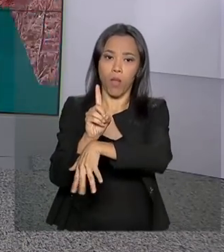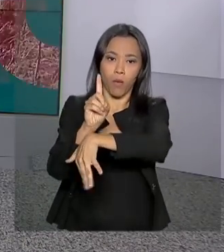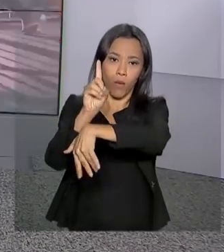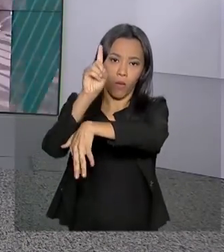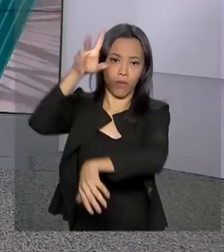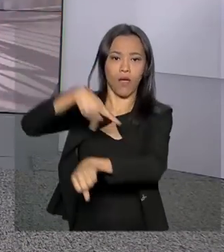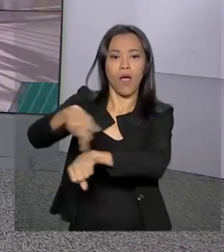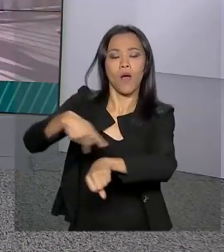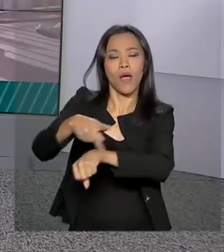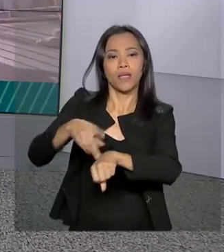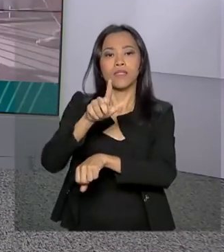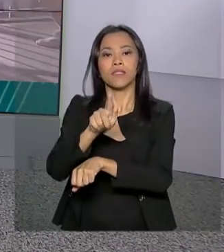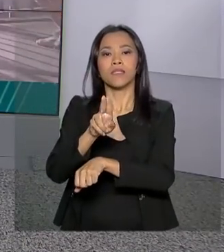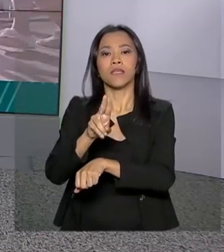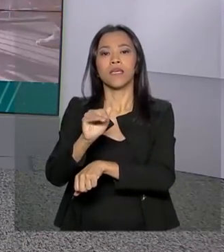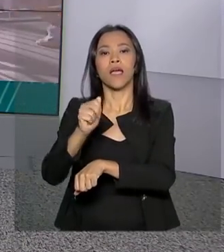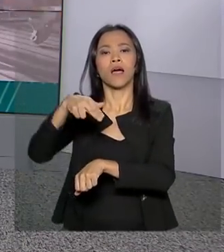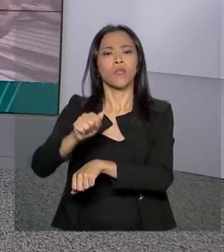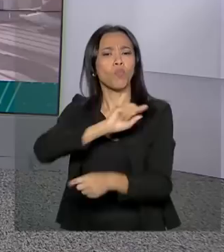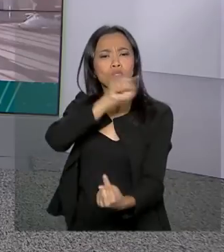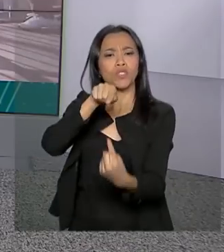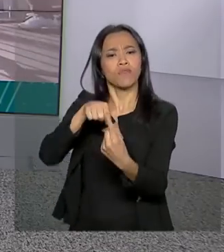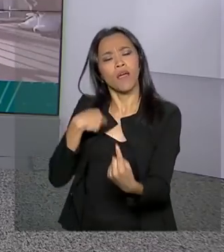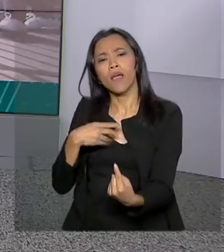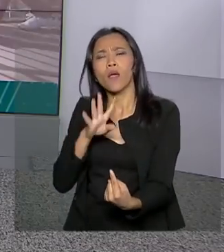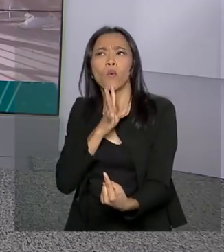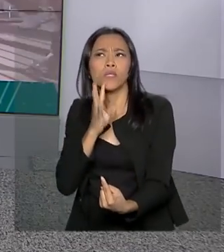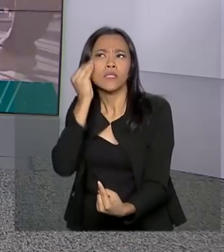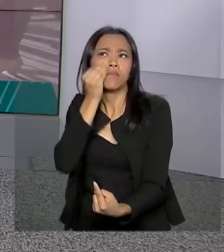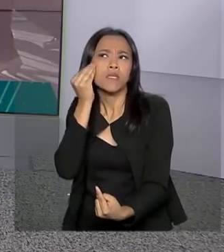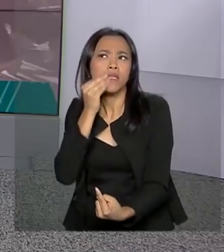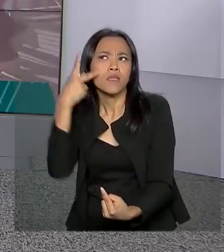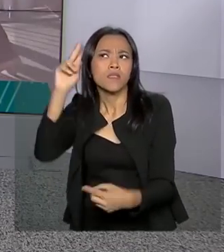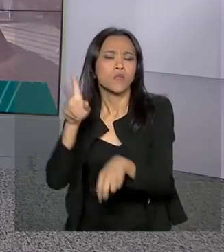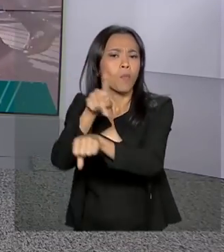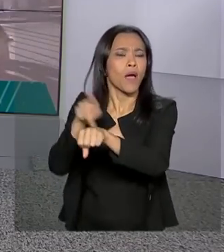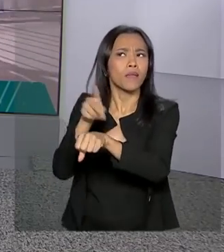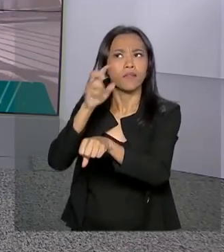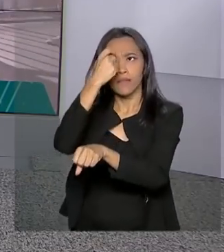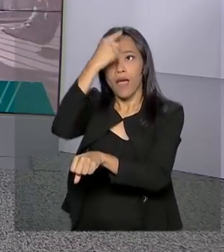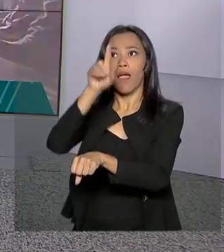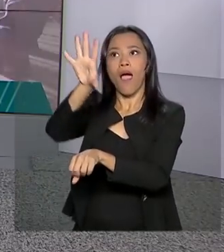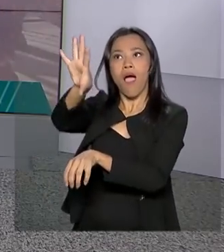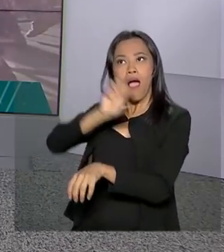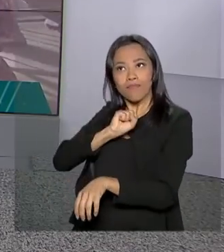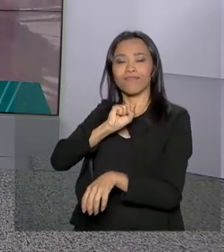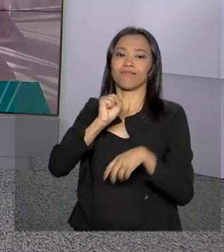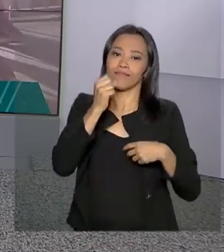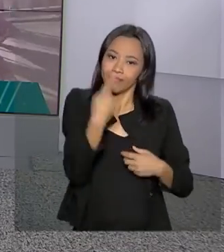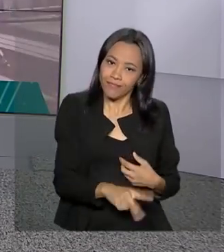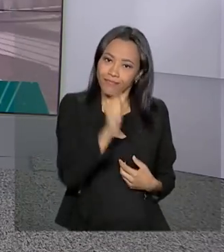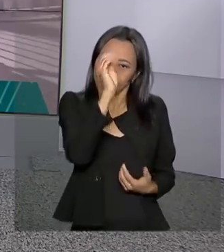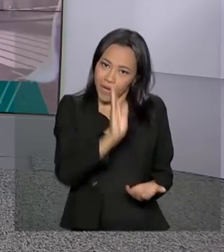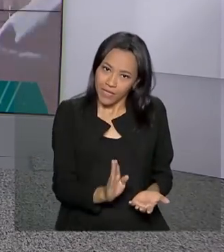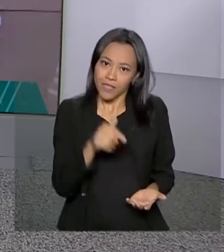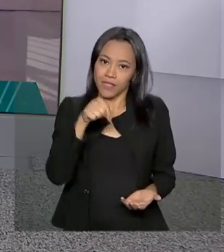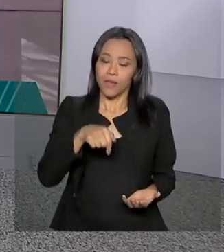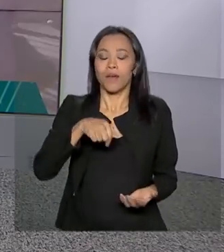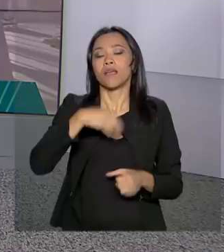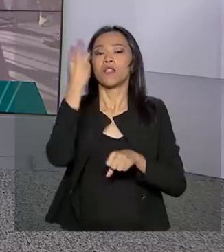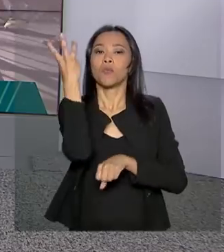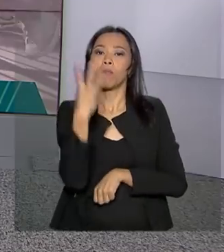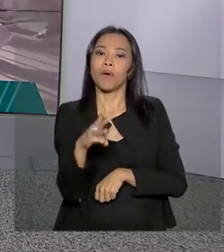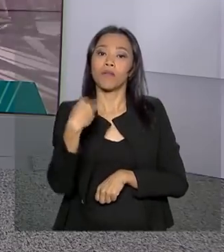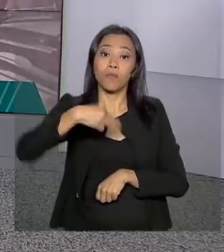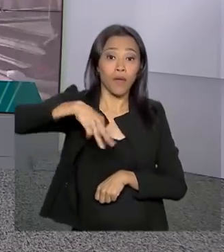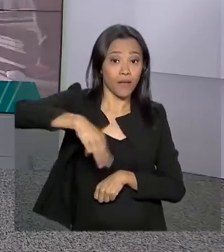Francesa. A intenção é conhecer a experiência do país vizinho nessa área e trazer ideias que possam ser implementadas aqui no Centro de Lançamento